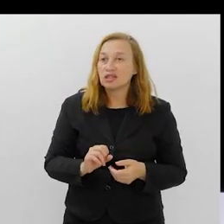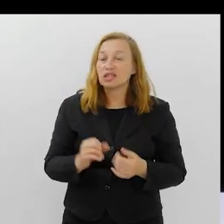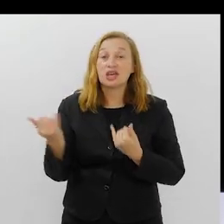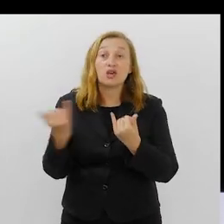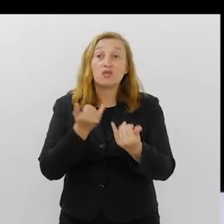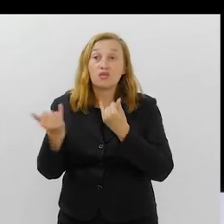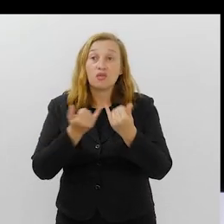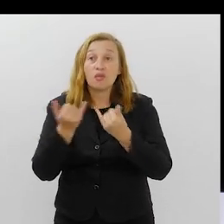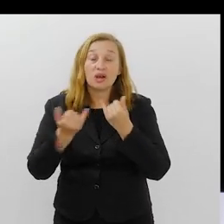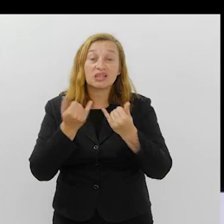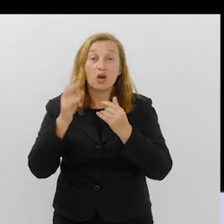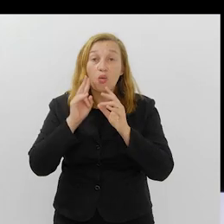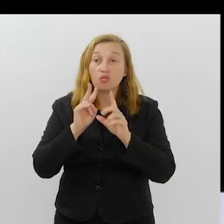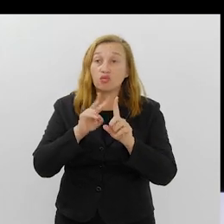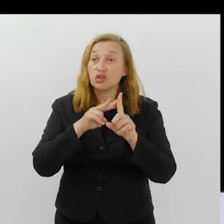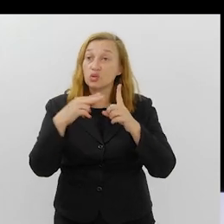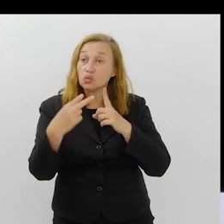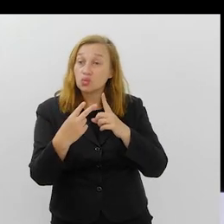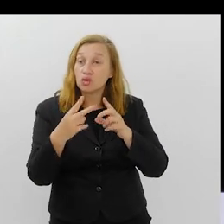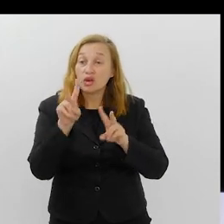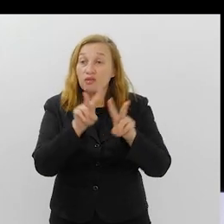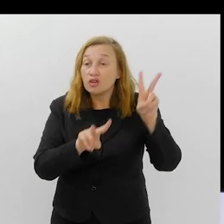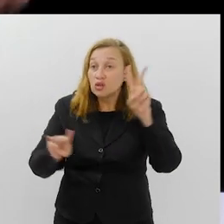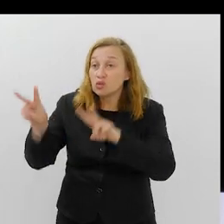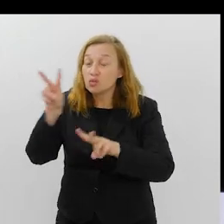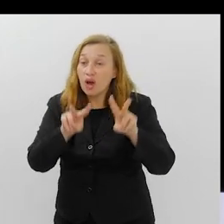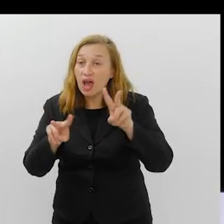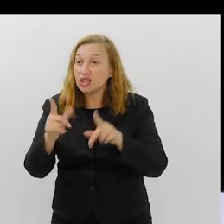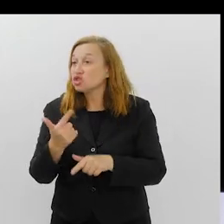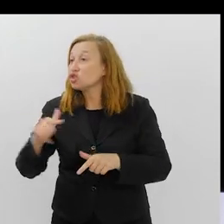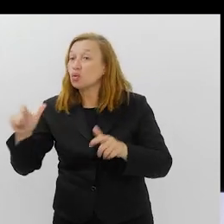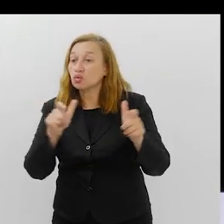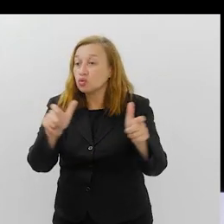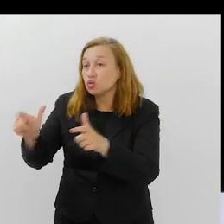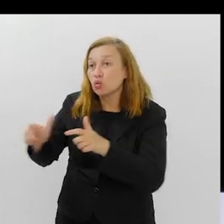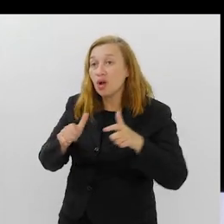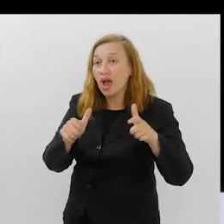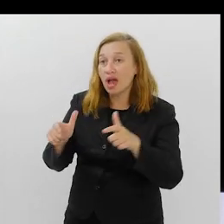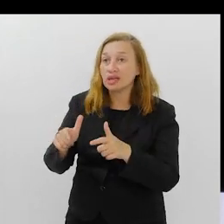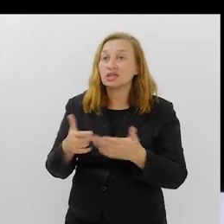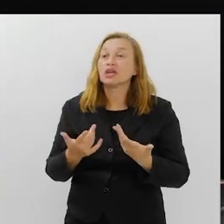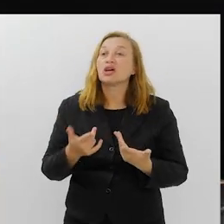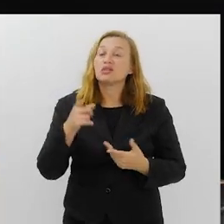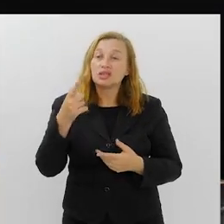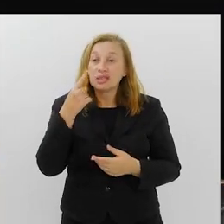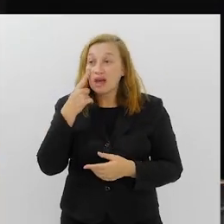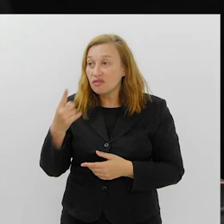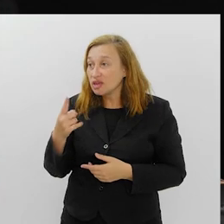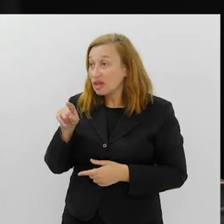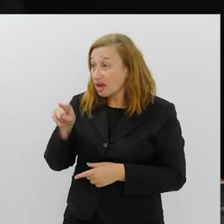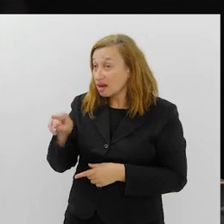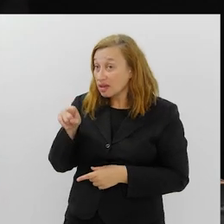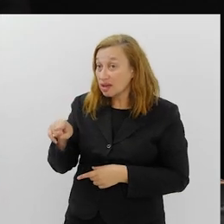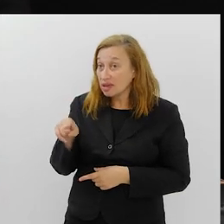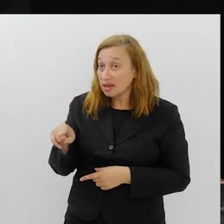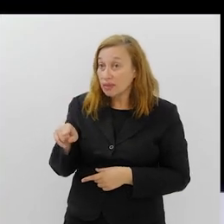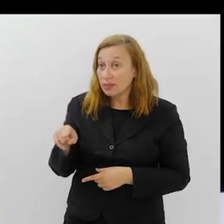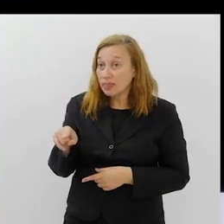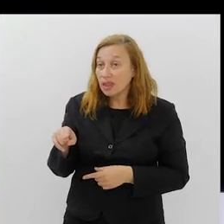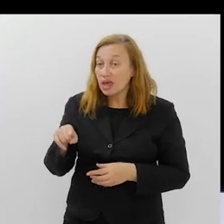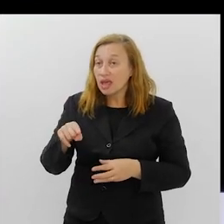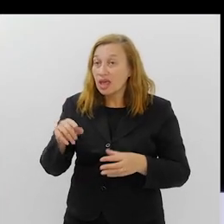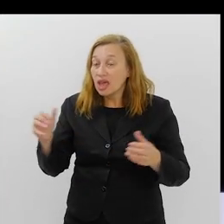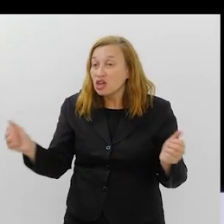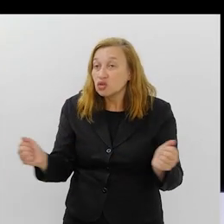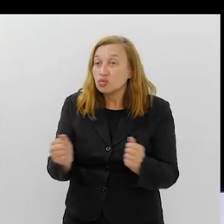Ele vai trazer informações visuais, informações de enredo, de outros lugares. Aquilo que você está vendo ali é um